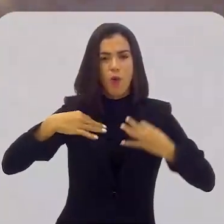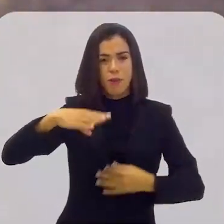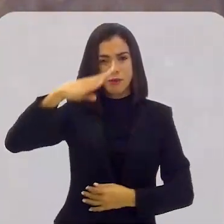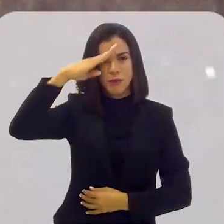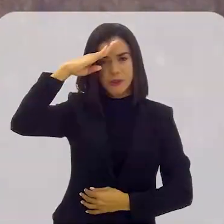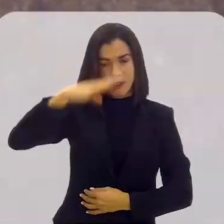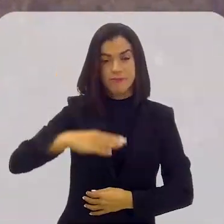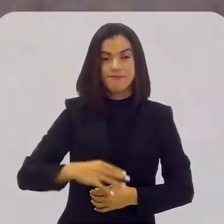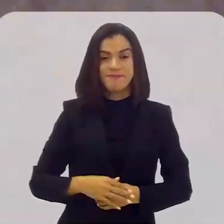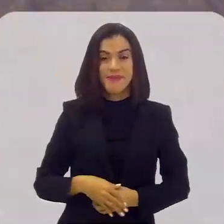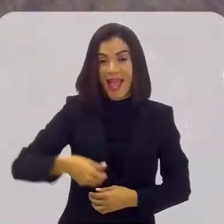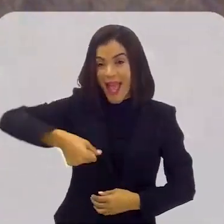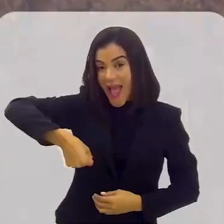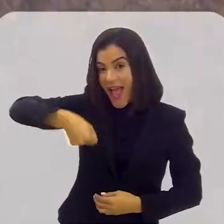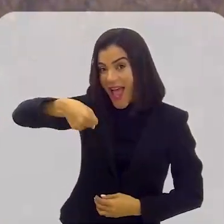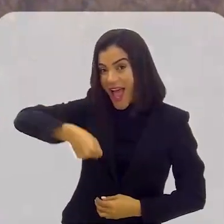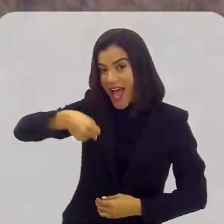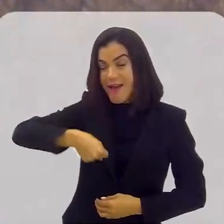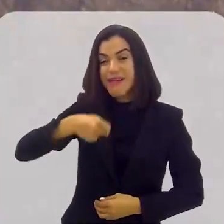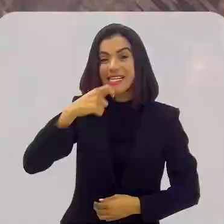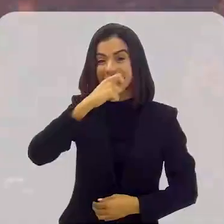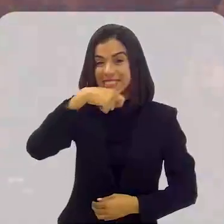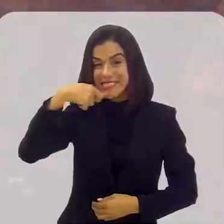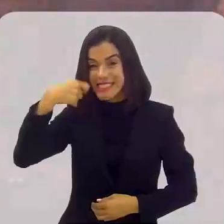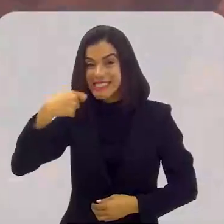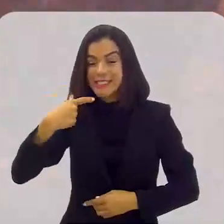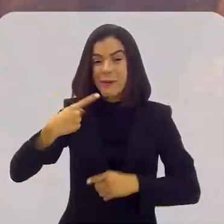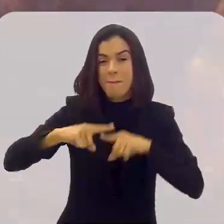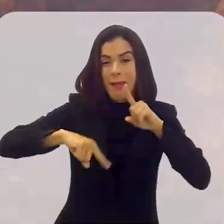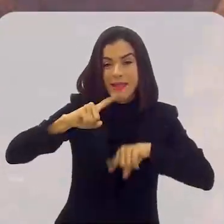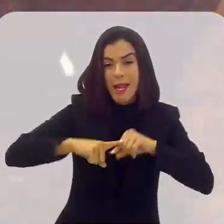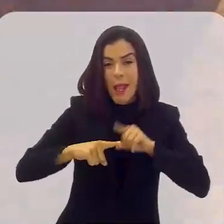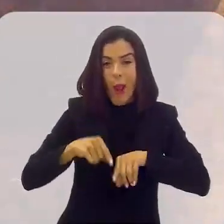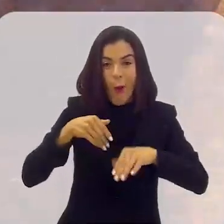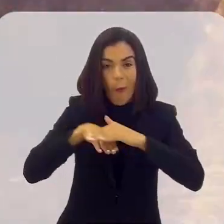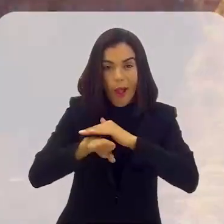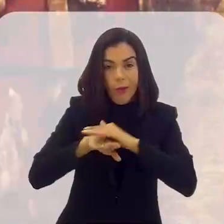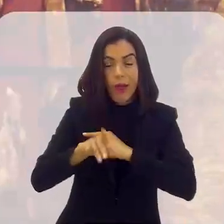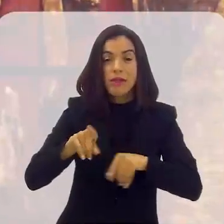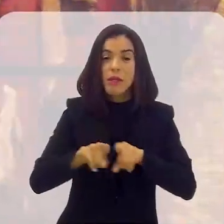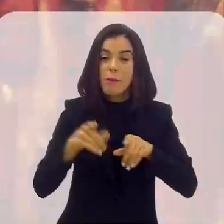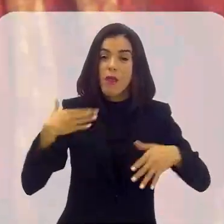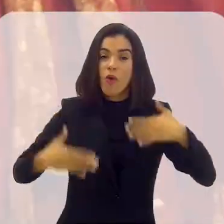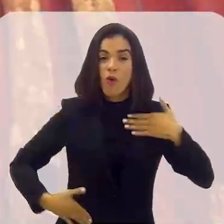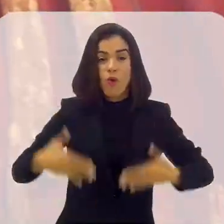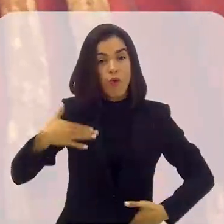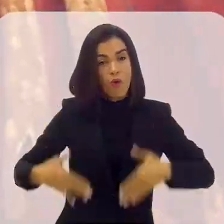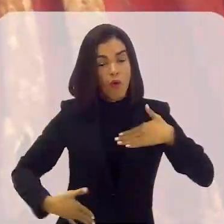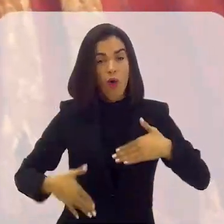réplica da farda, a maleta de dentista e os restos mortais.